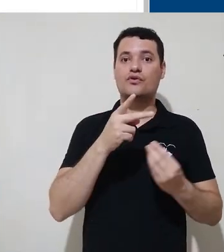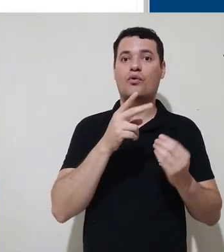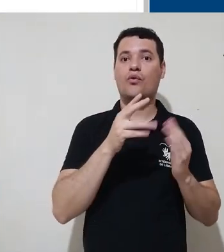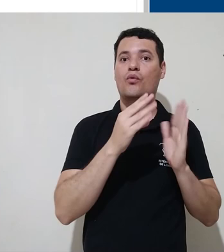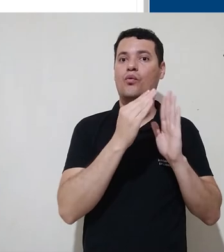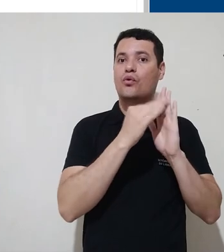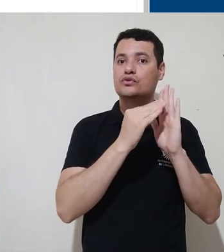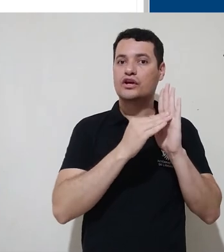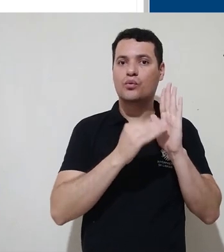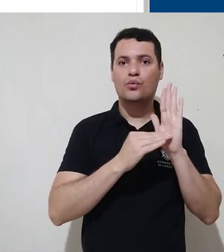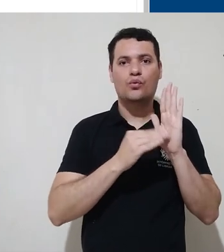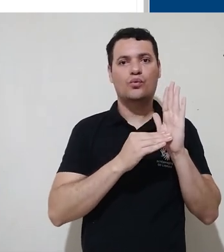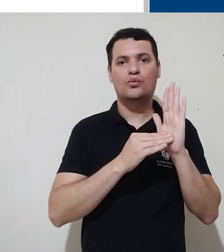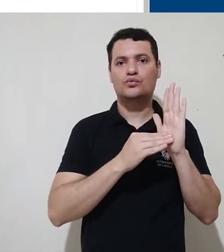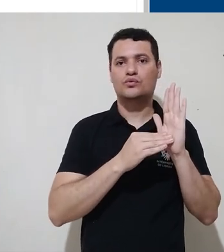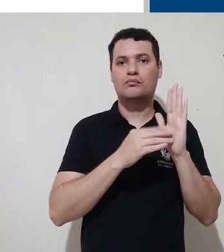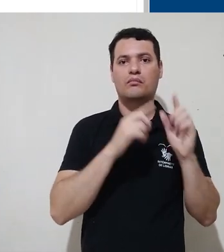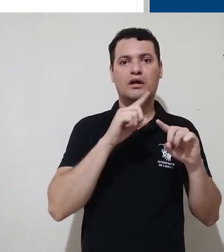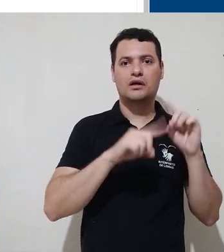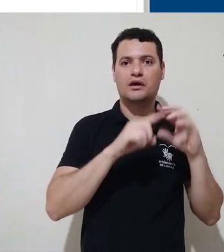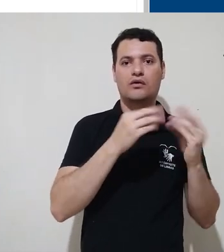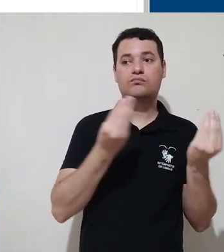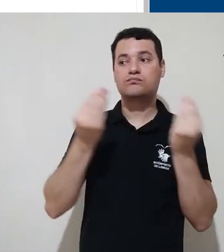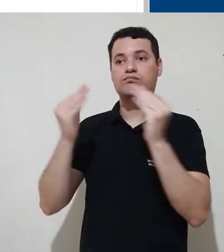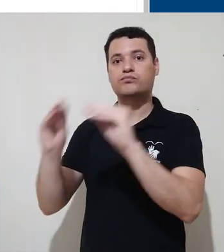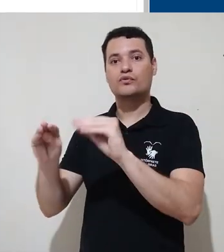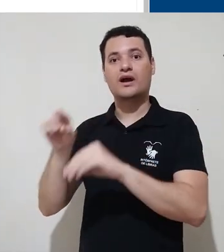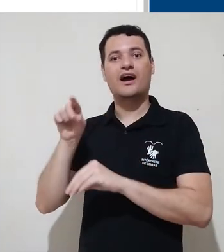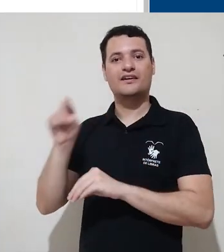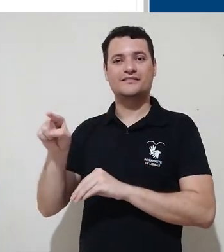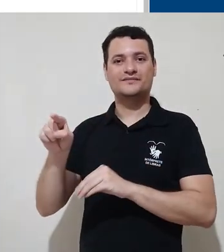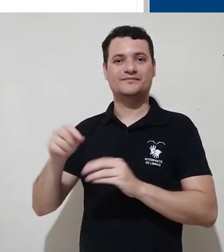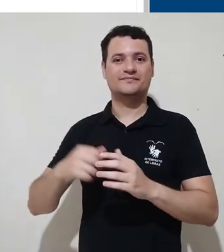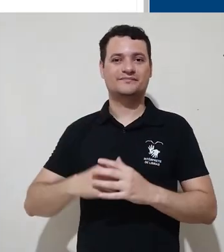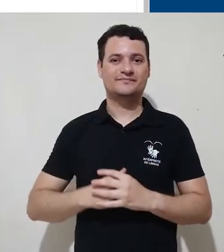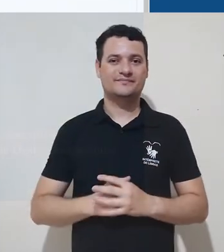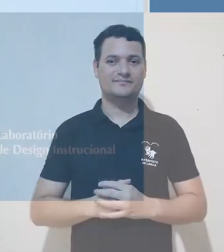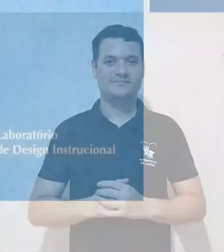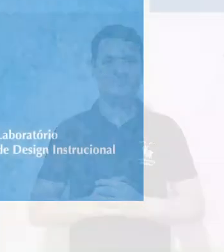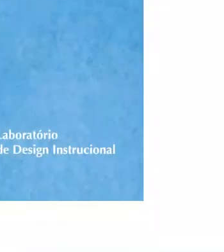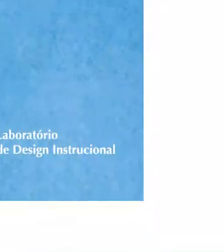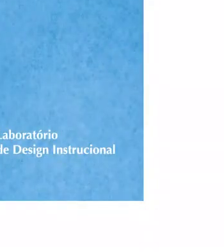professor poderia disponibilizar o conteúdo para os alunos.